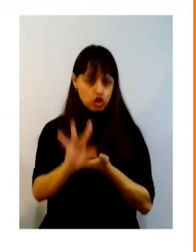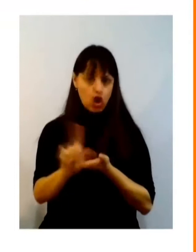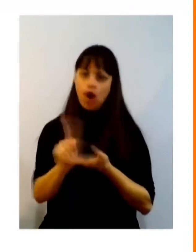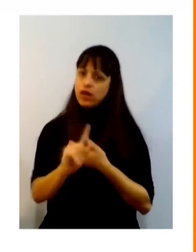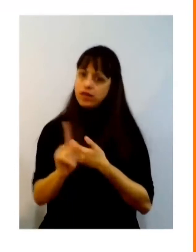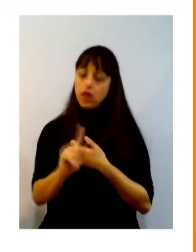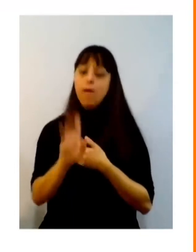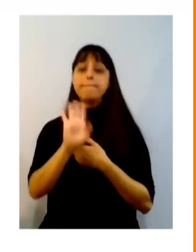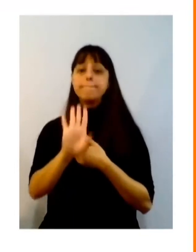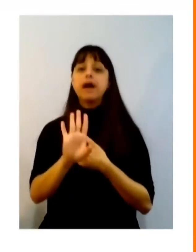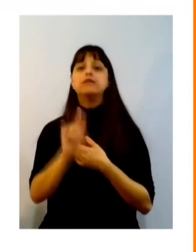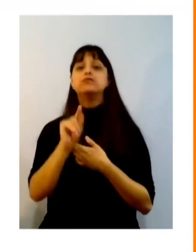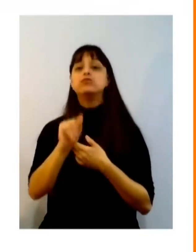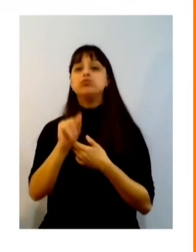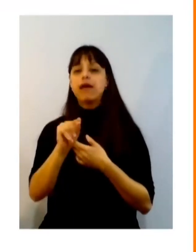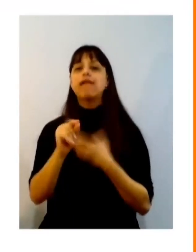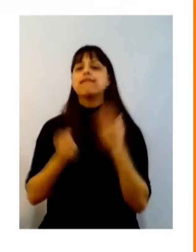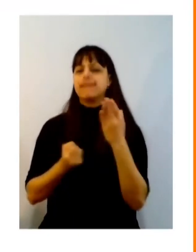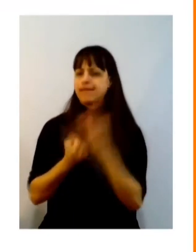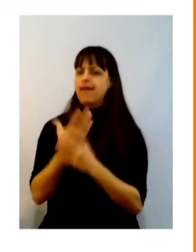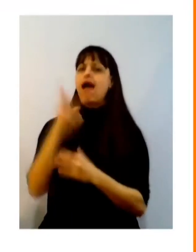construir uma história também